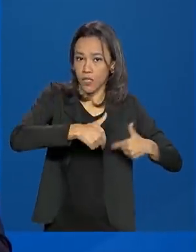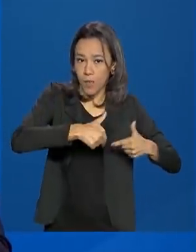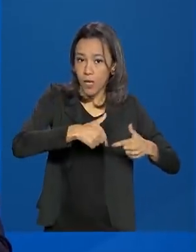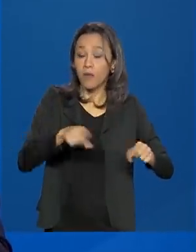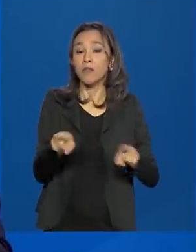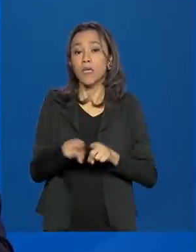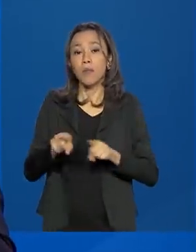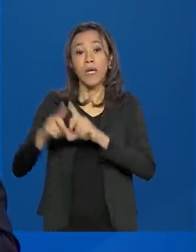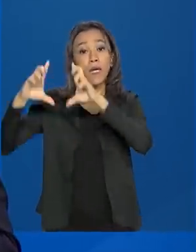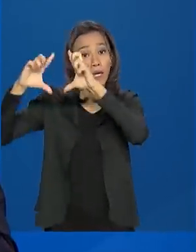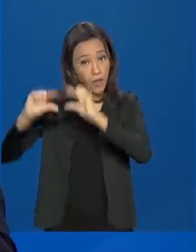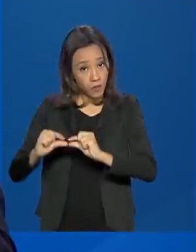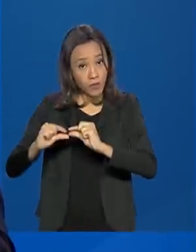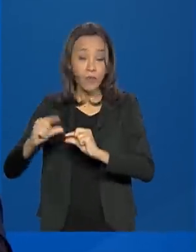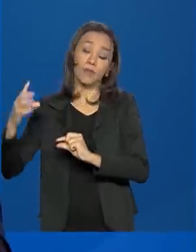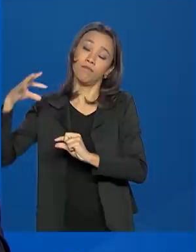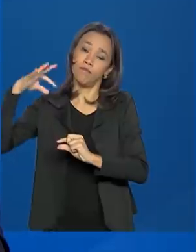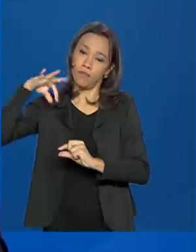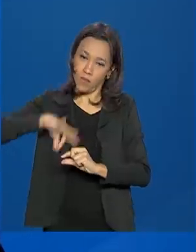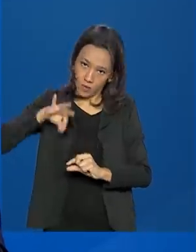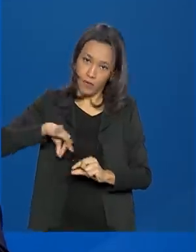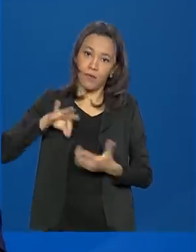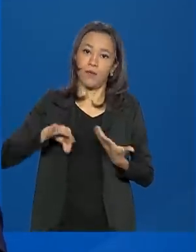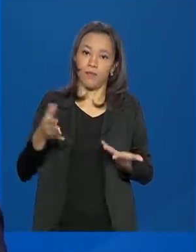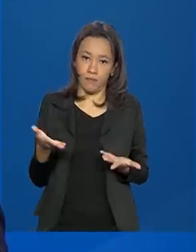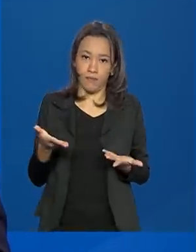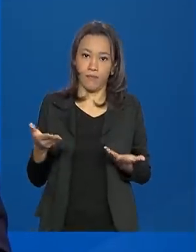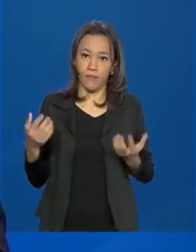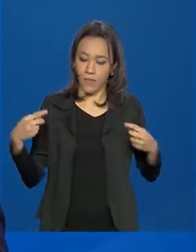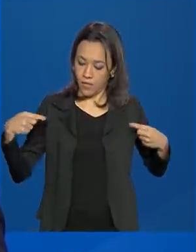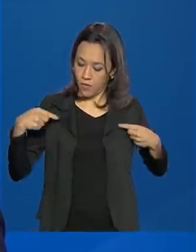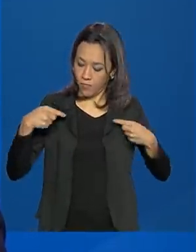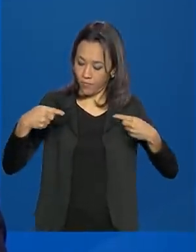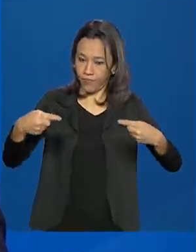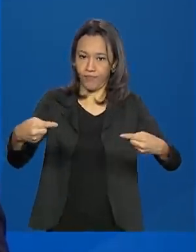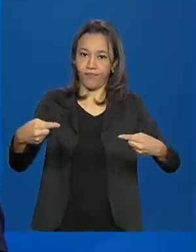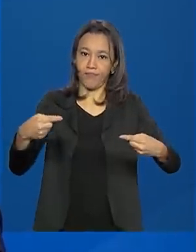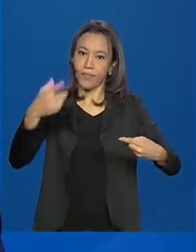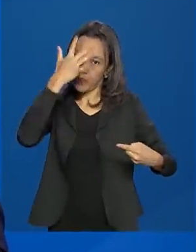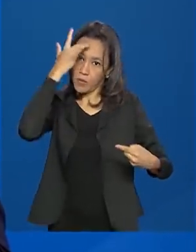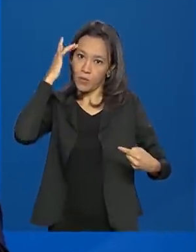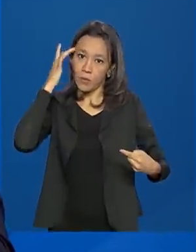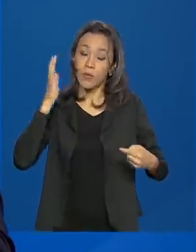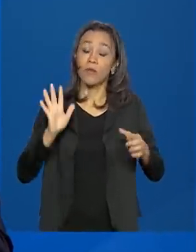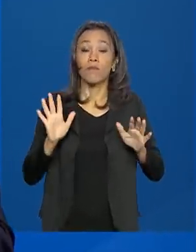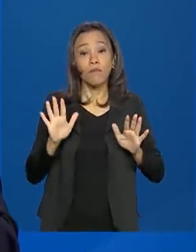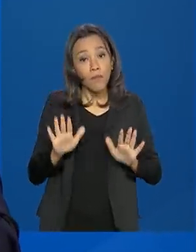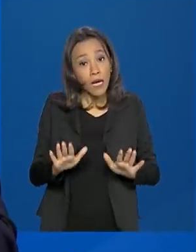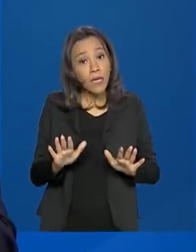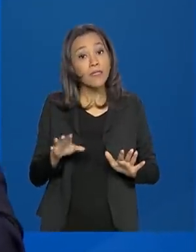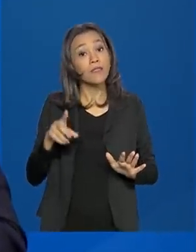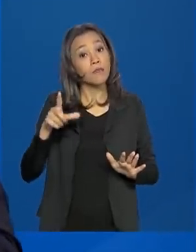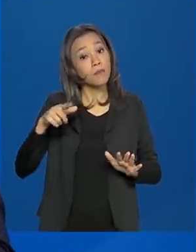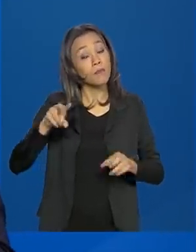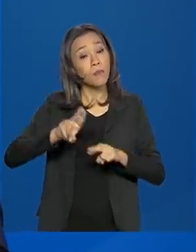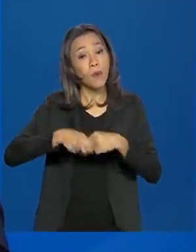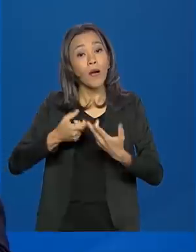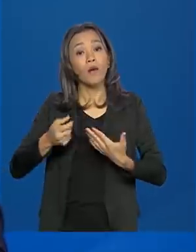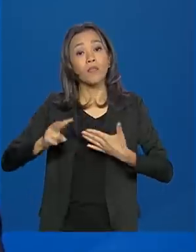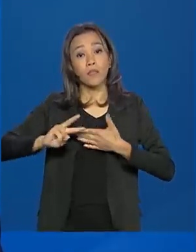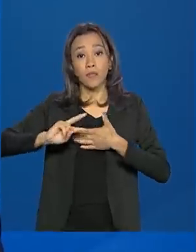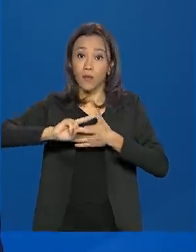proporcional do salário desta pessoa, mas com um consequente